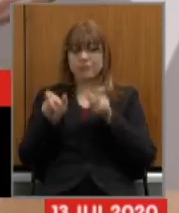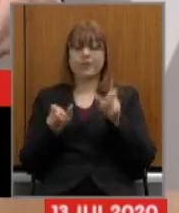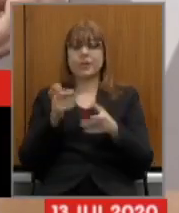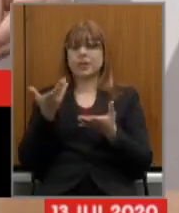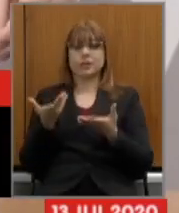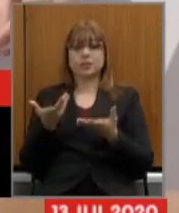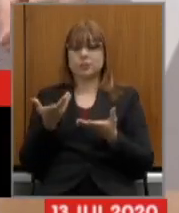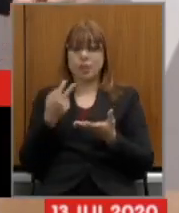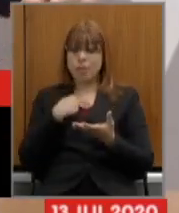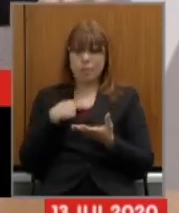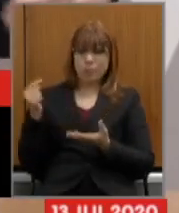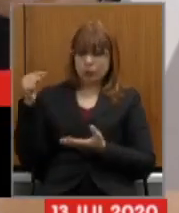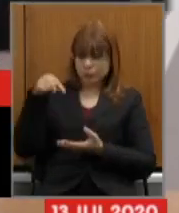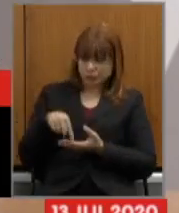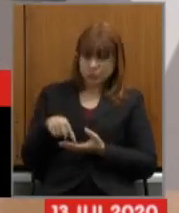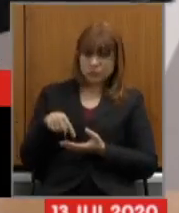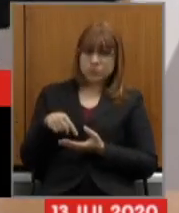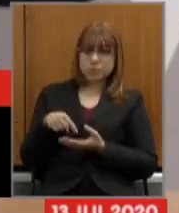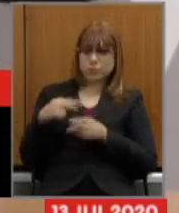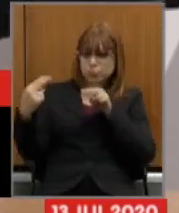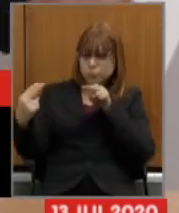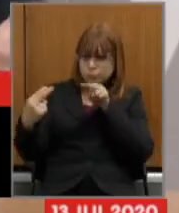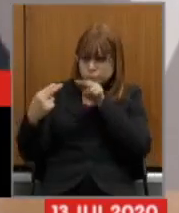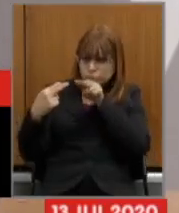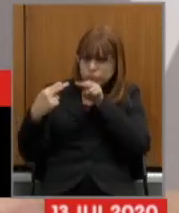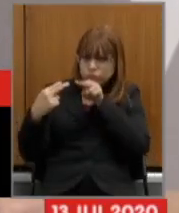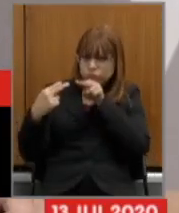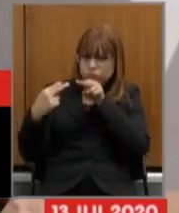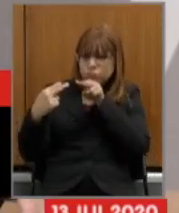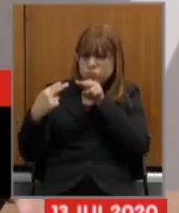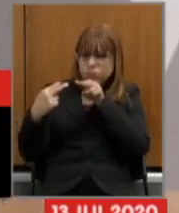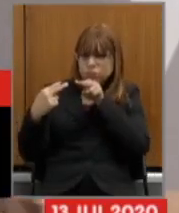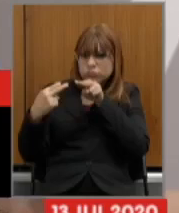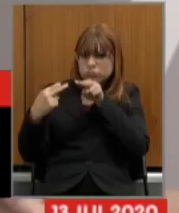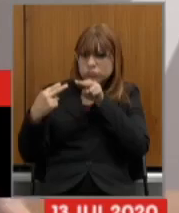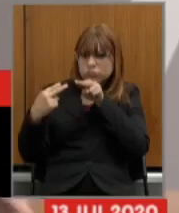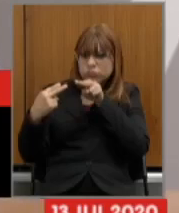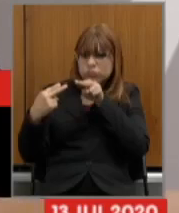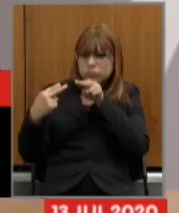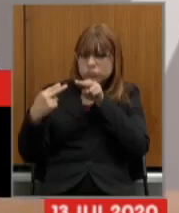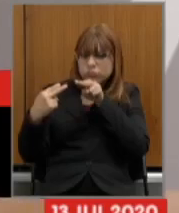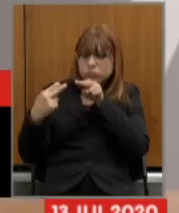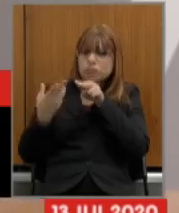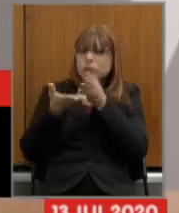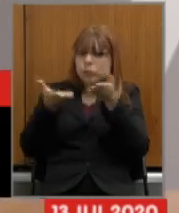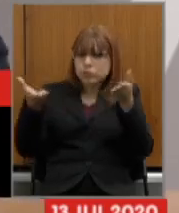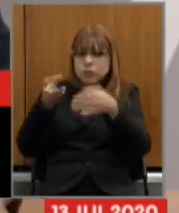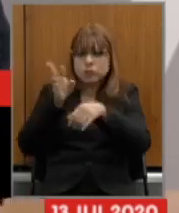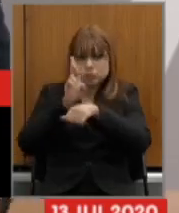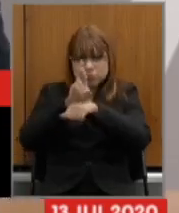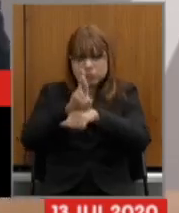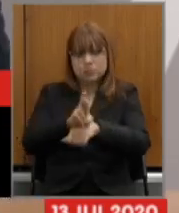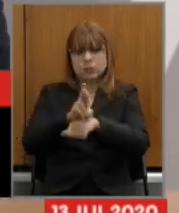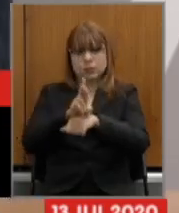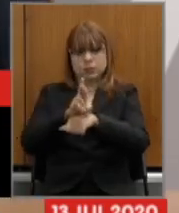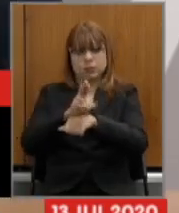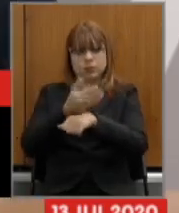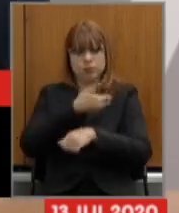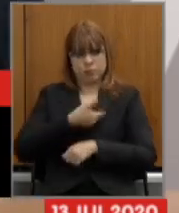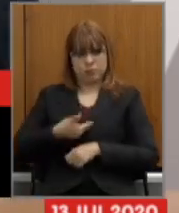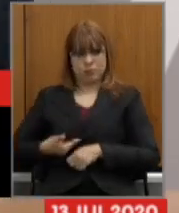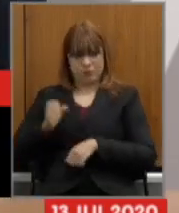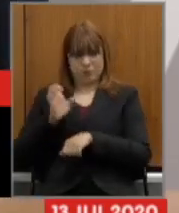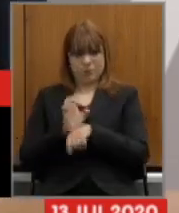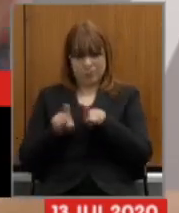estar aqui nesse parlamento olhar nos olhos dos representantes do governo do estado até mesmo dos parlamentares